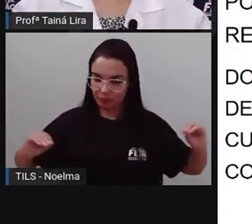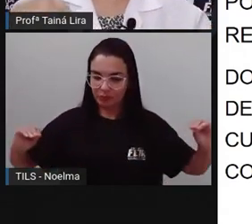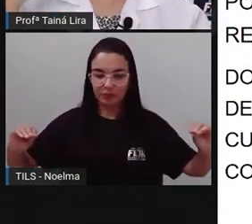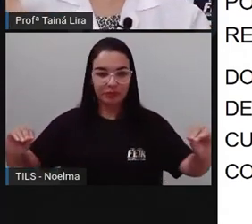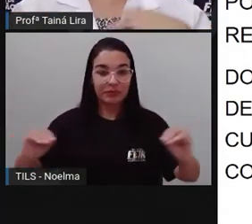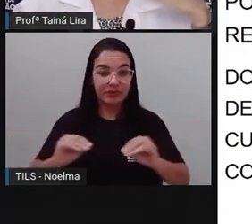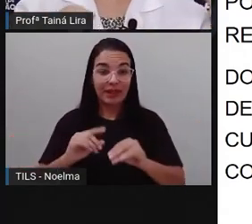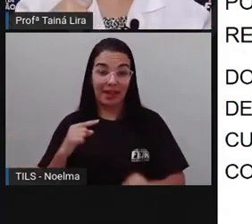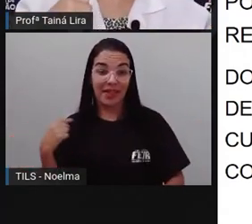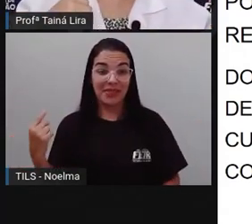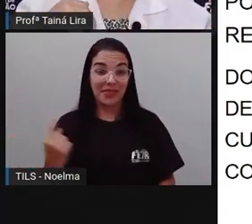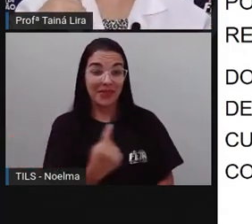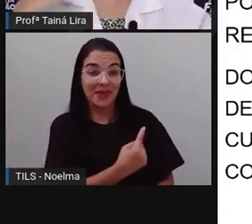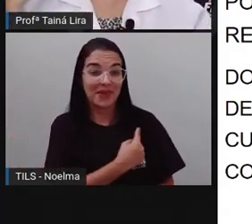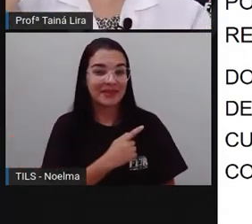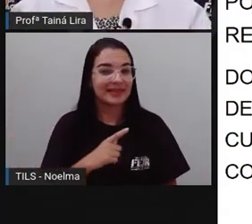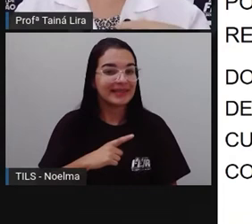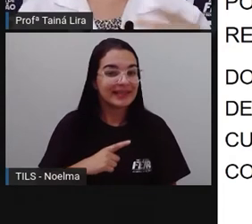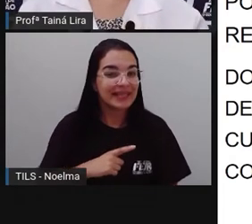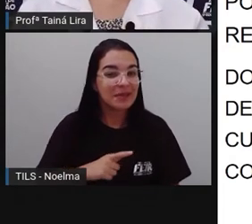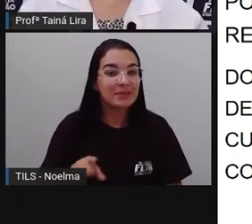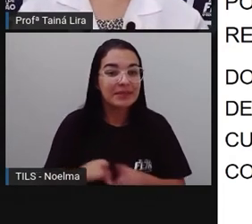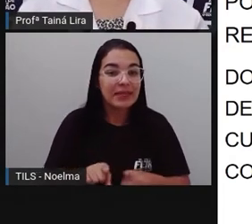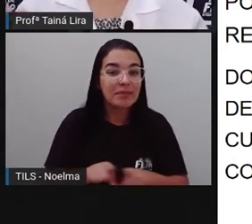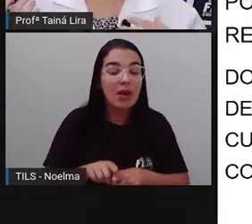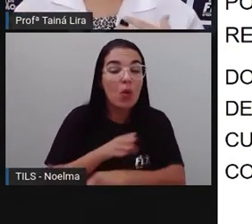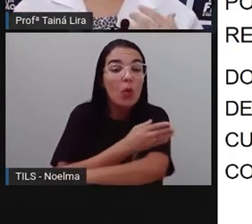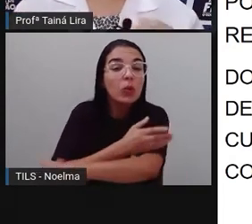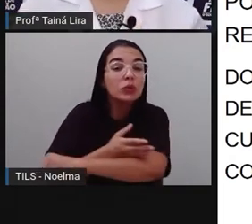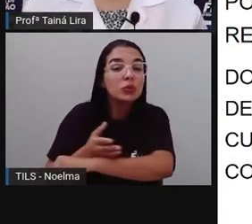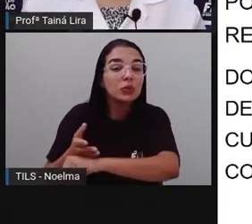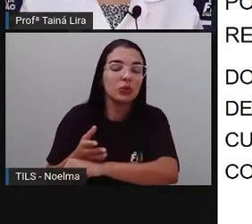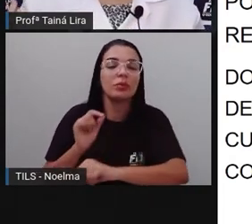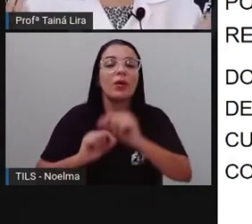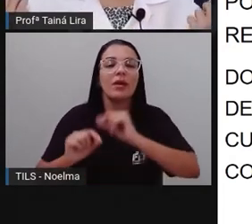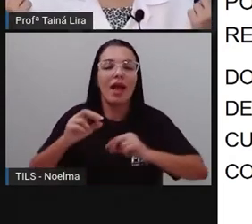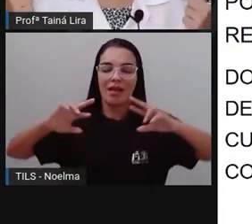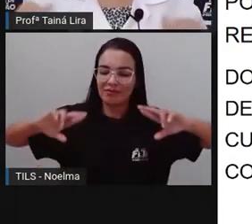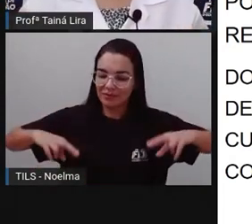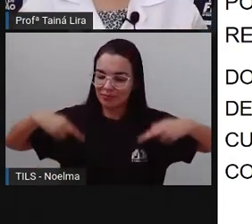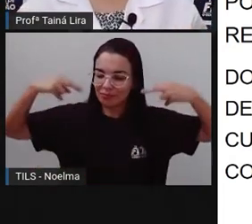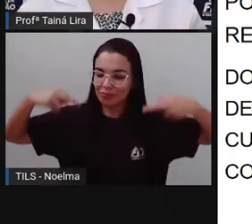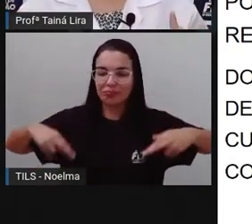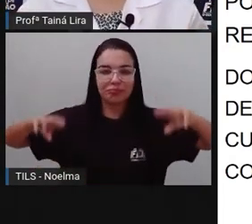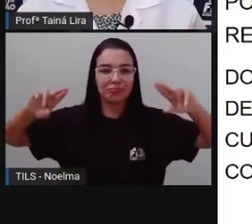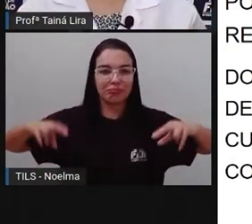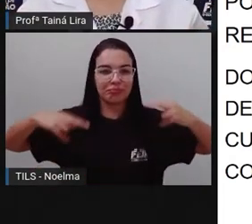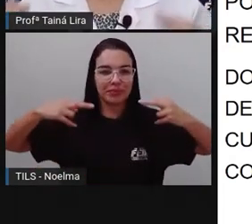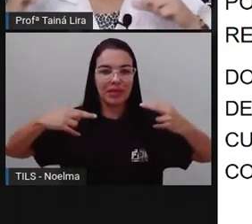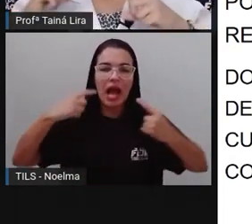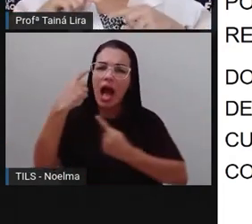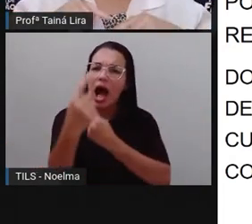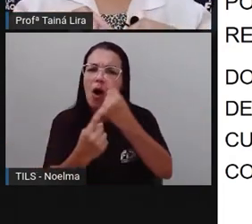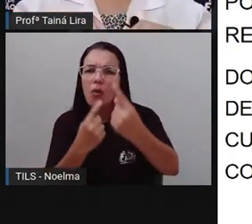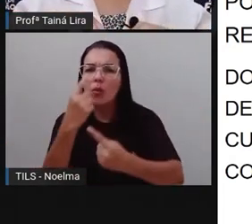temos esse costume, né? De ter rede em casa, de ter esteira, tá? Algumas lendas também